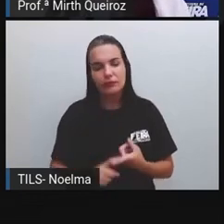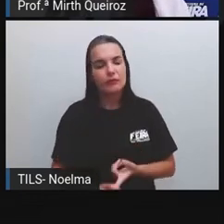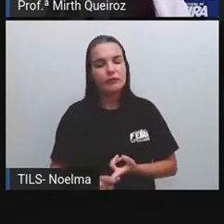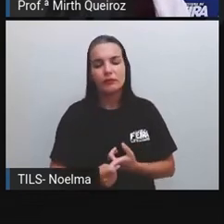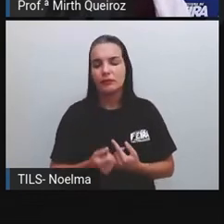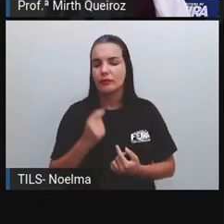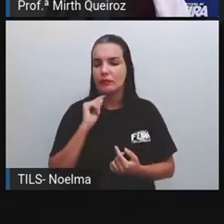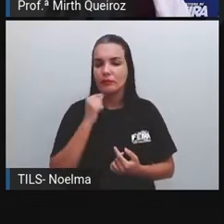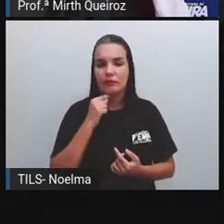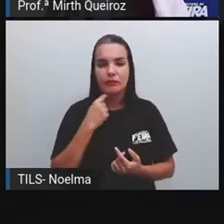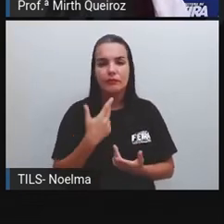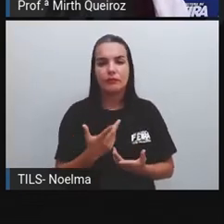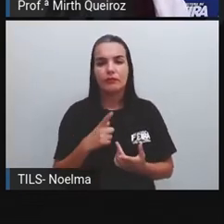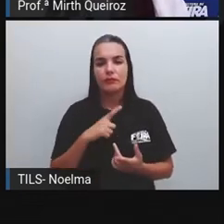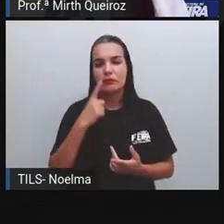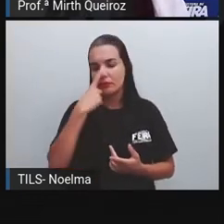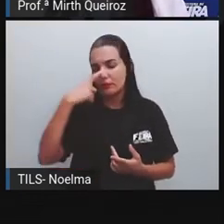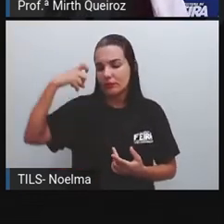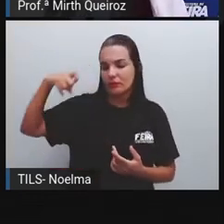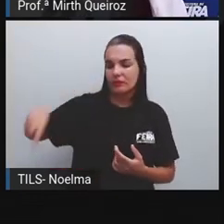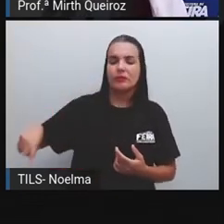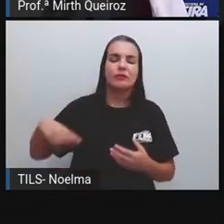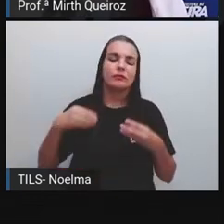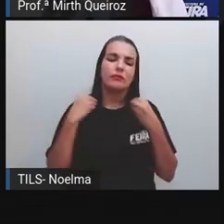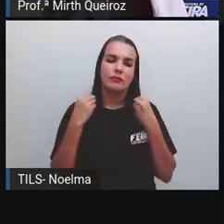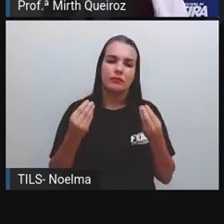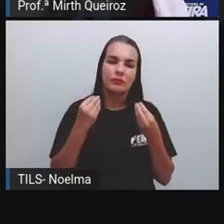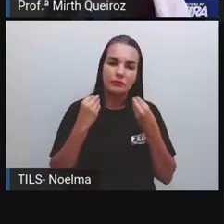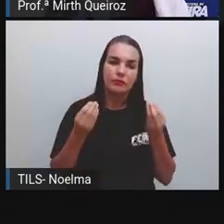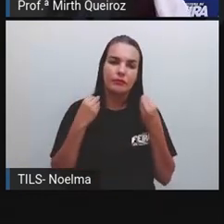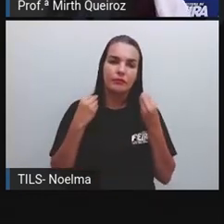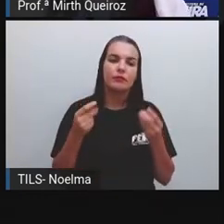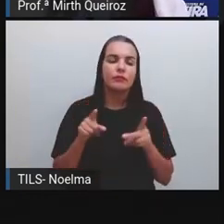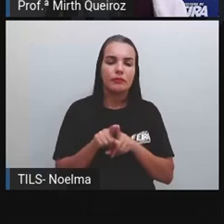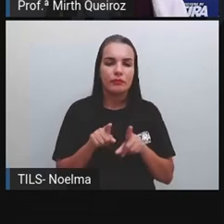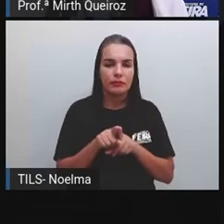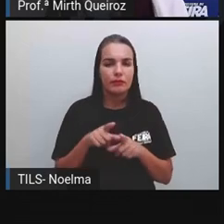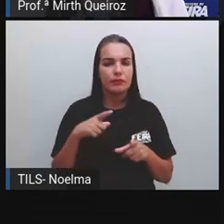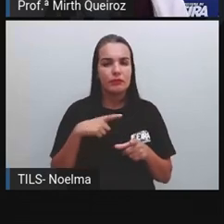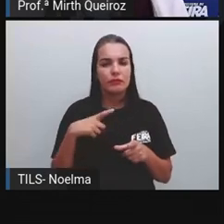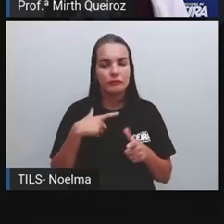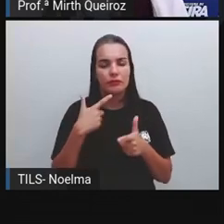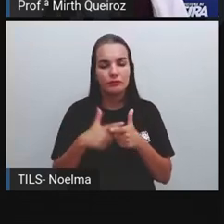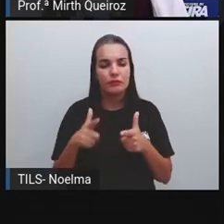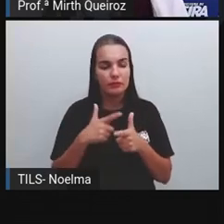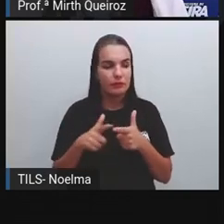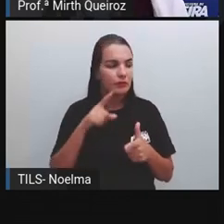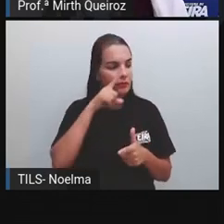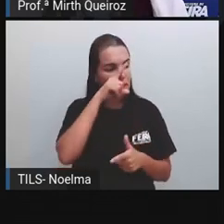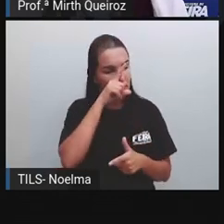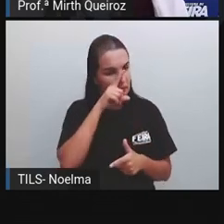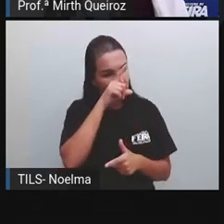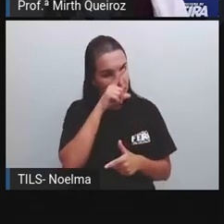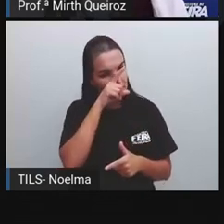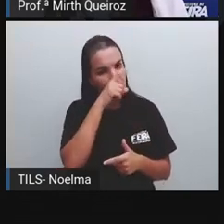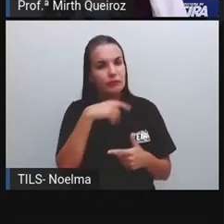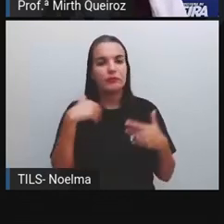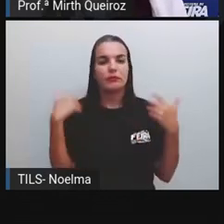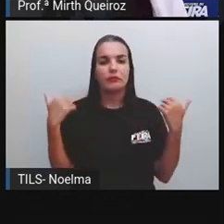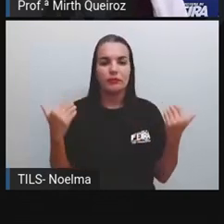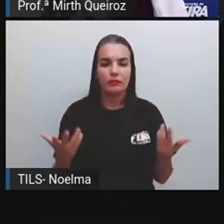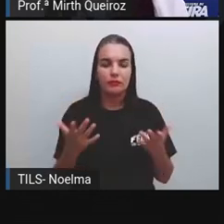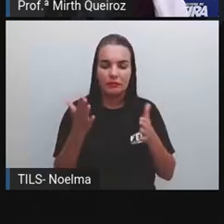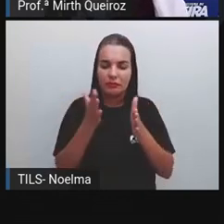A quantidade de lixos aí que as pessoas jogam nas ruas que acabam chegando aí aos nossos rios, né? Aos